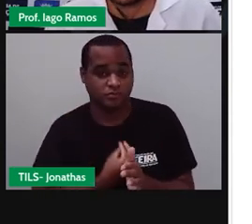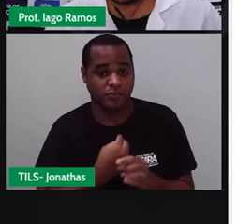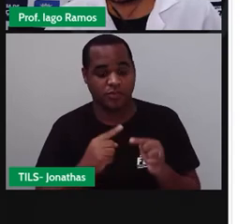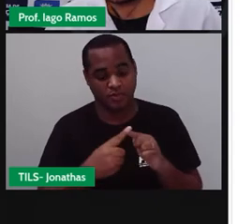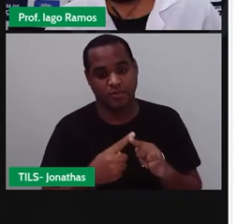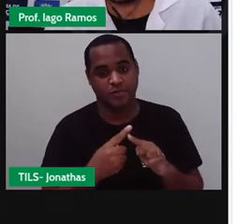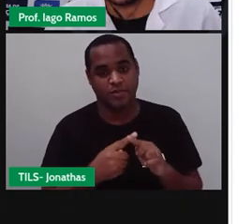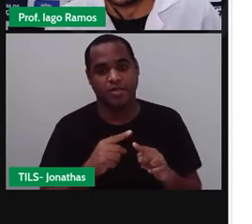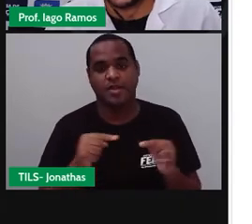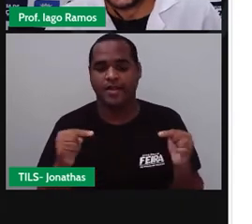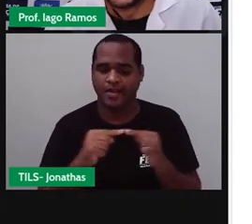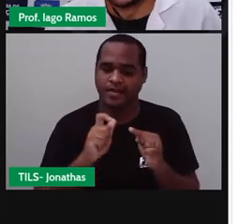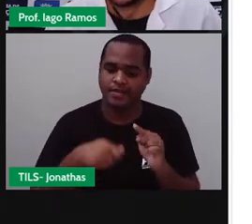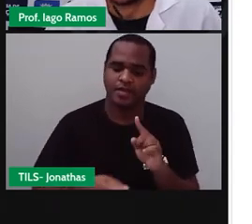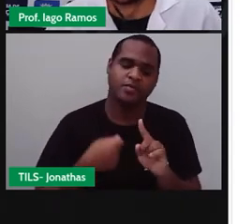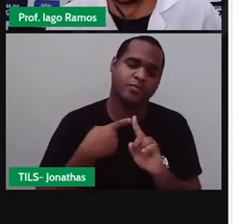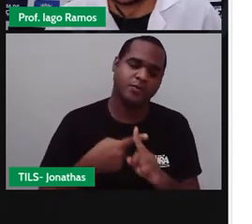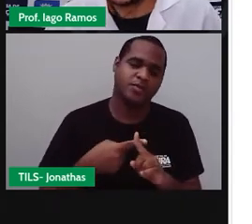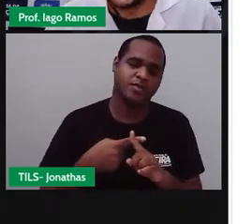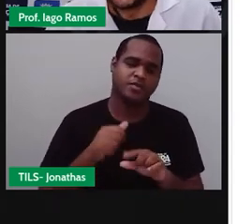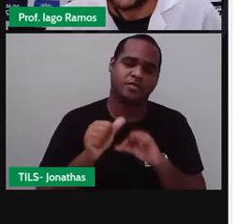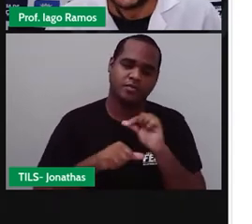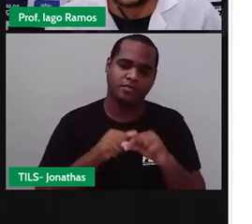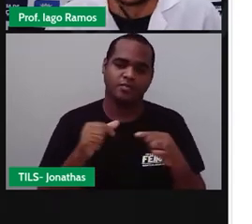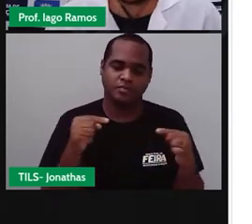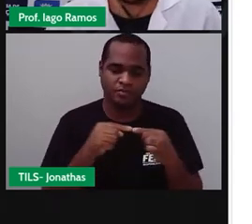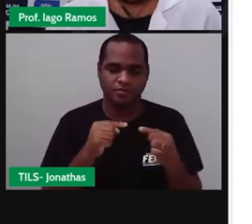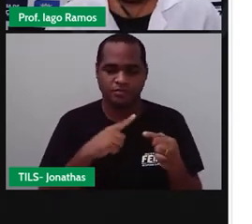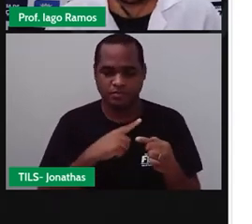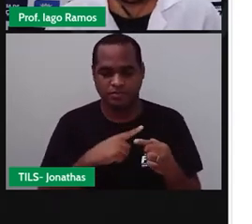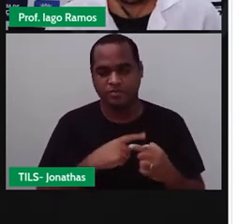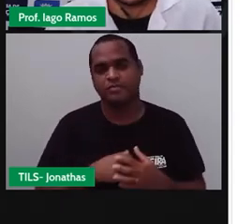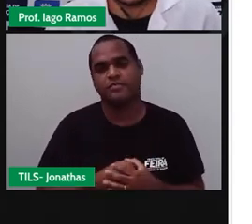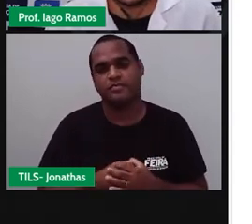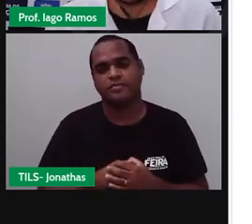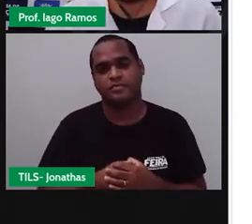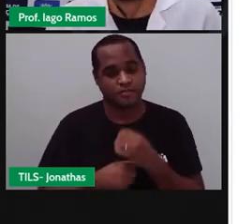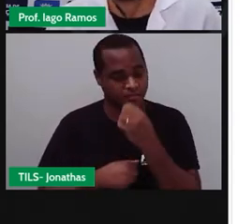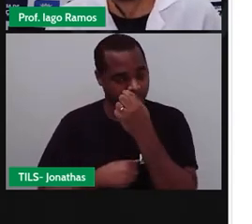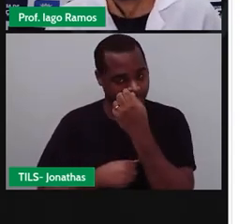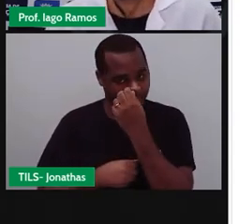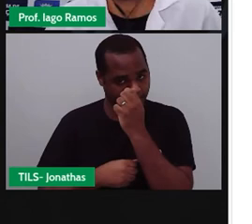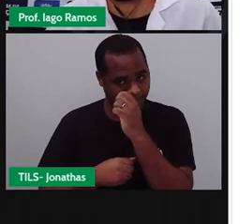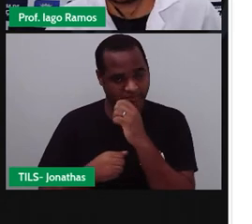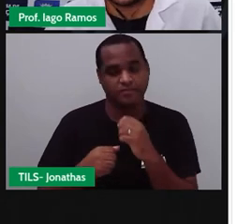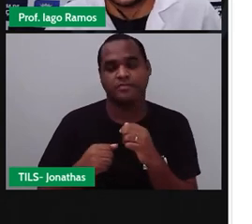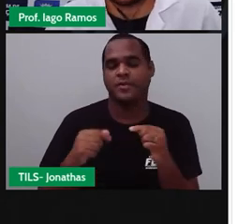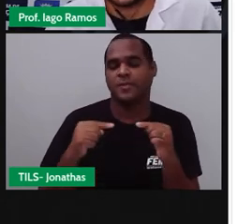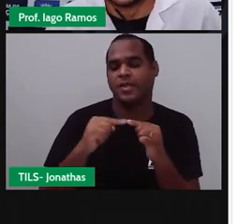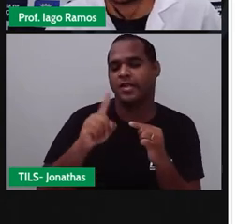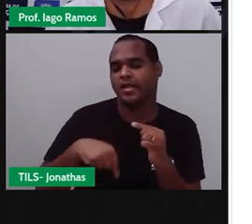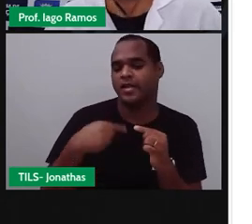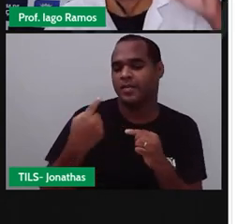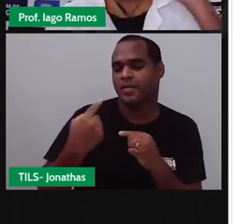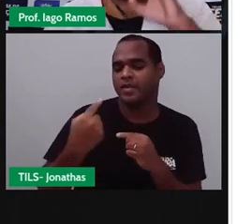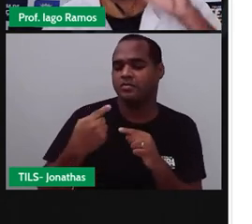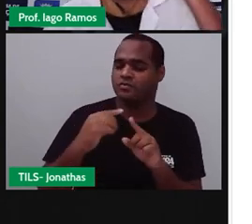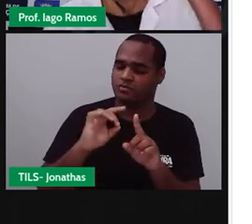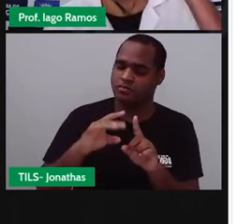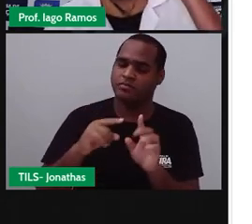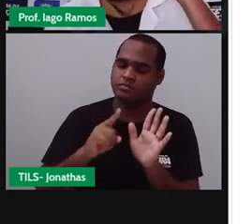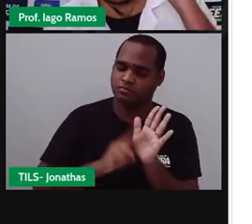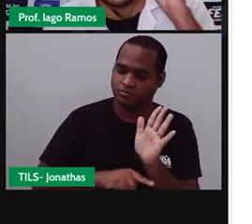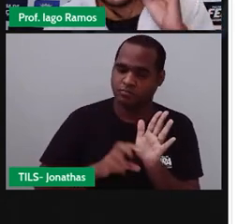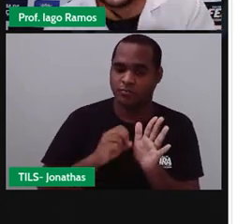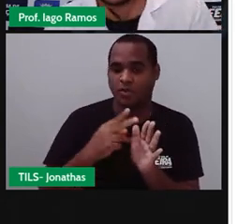positivo. negativo. Pois é. No primeiro deu negativo, no segundo deu positivo. A gente vai